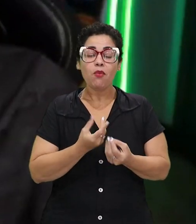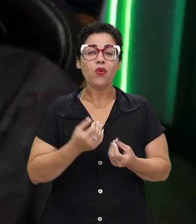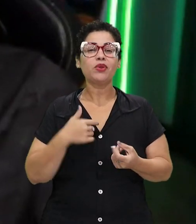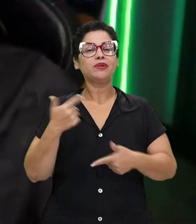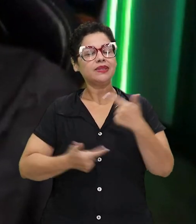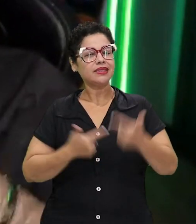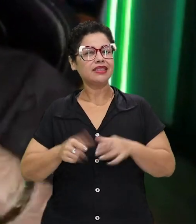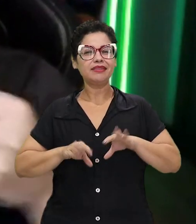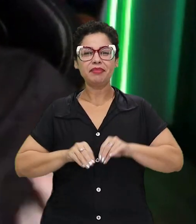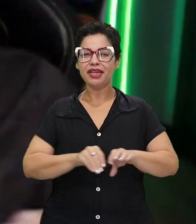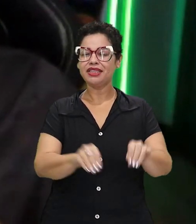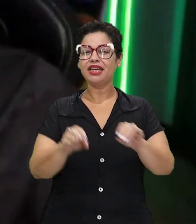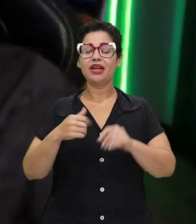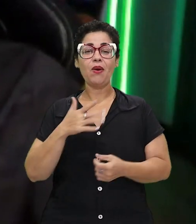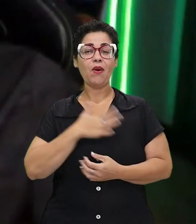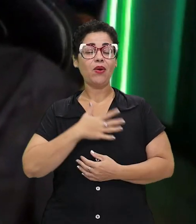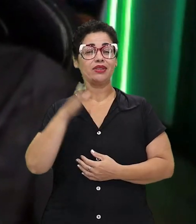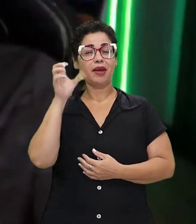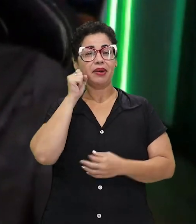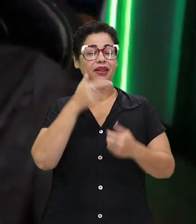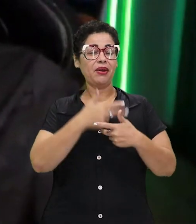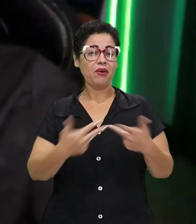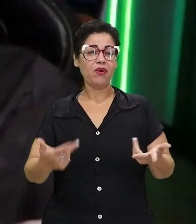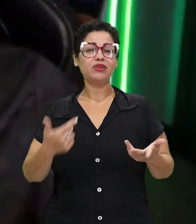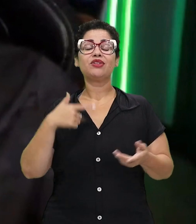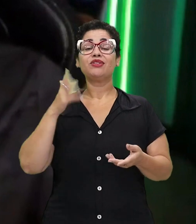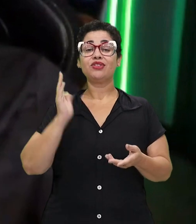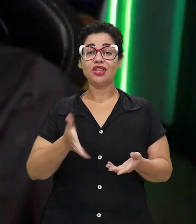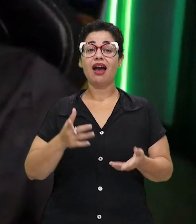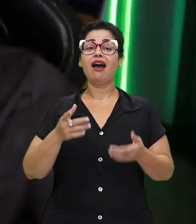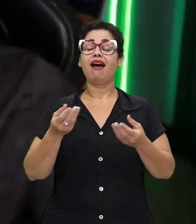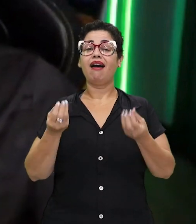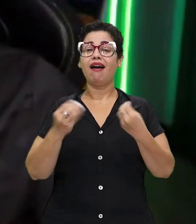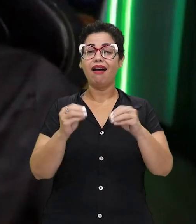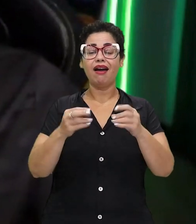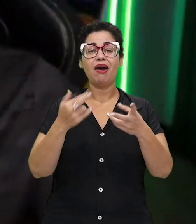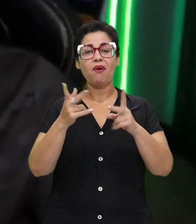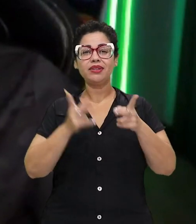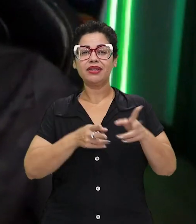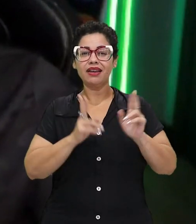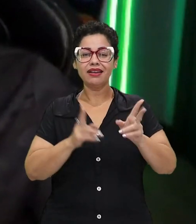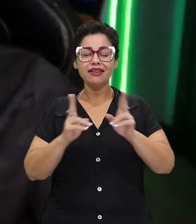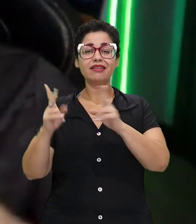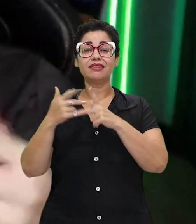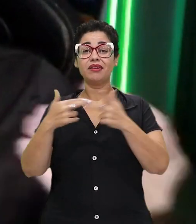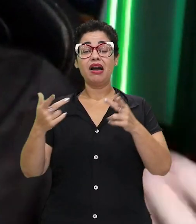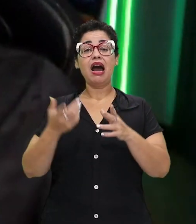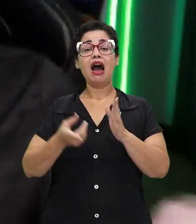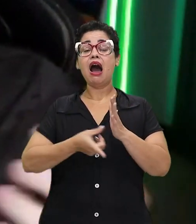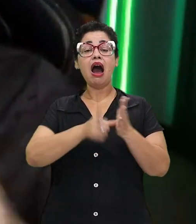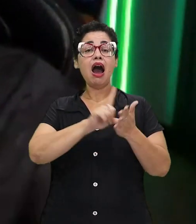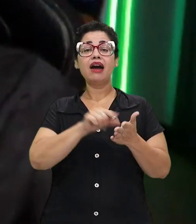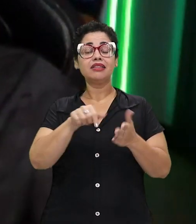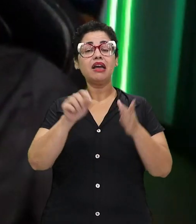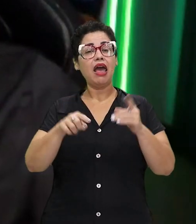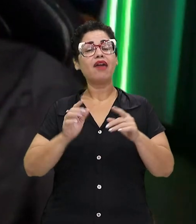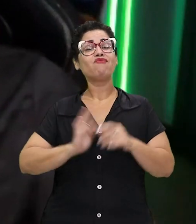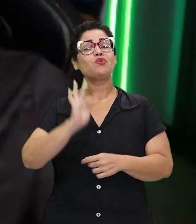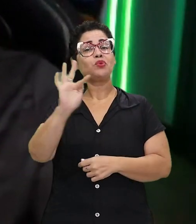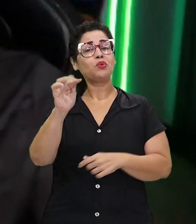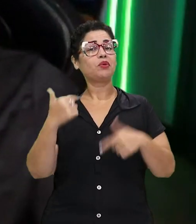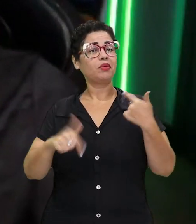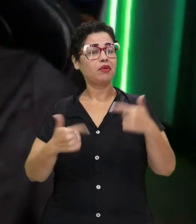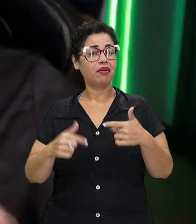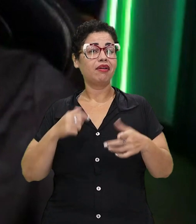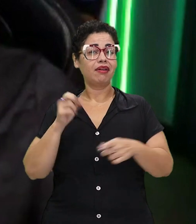mexendo, gostava de aprender as coisas, já gostava de fazer algumas edições, mesmo antes de saber que isso poderia até mesmo